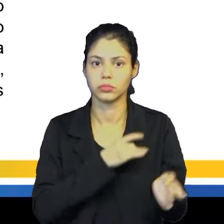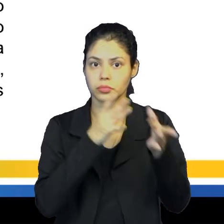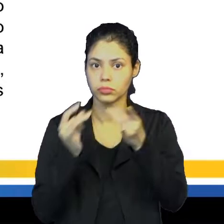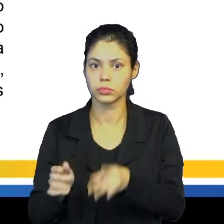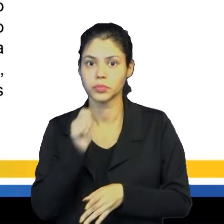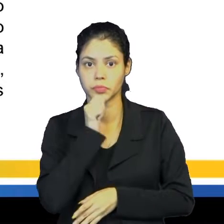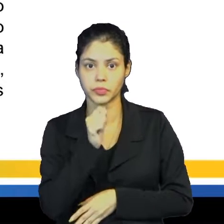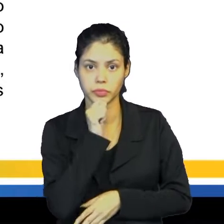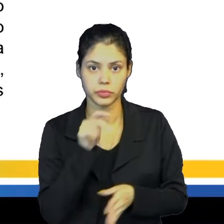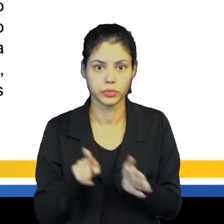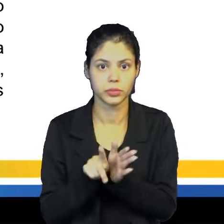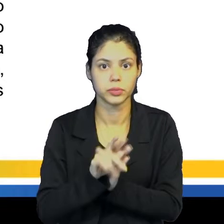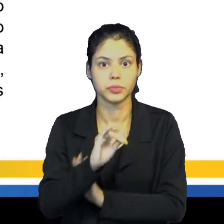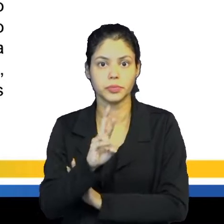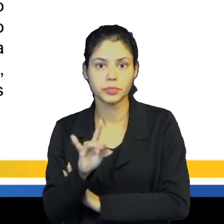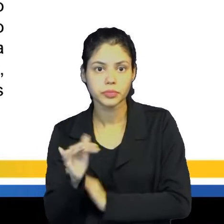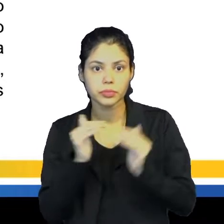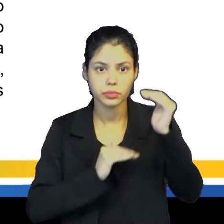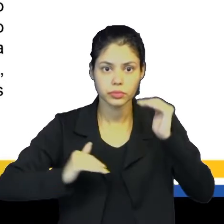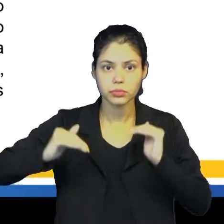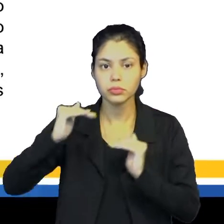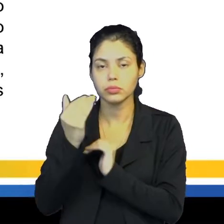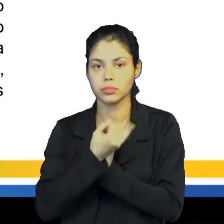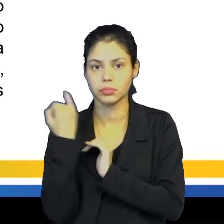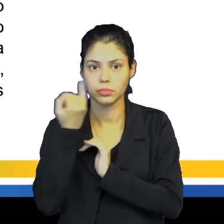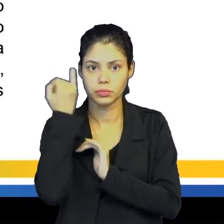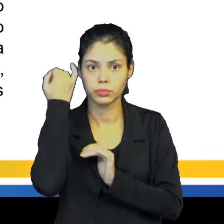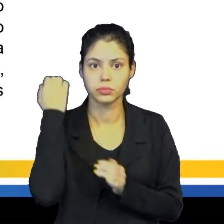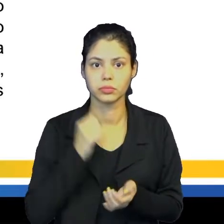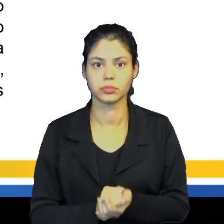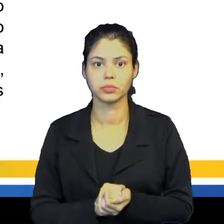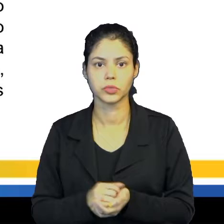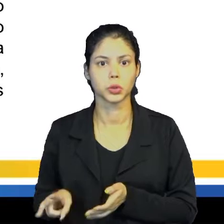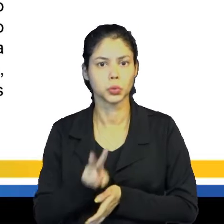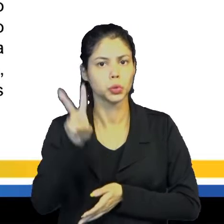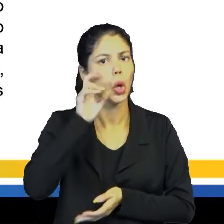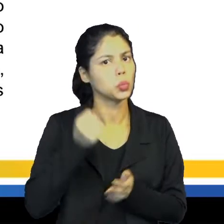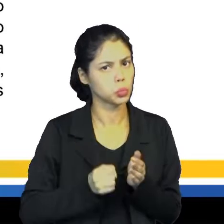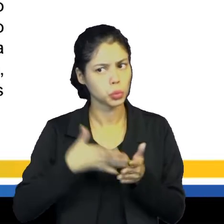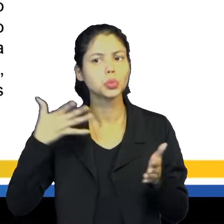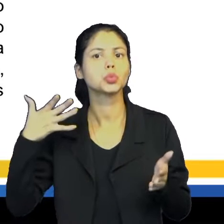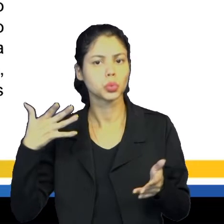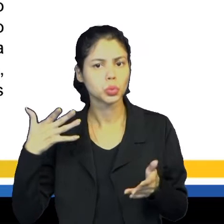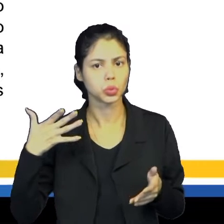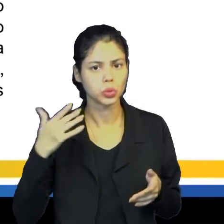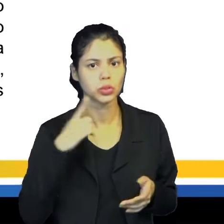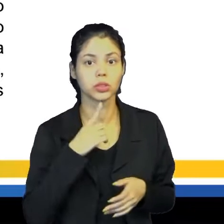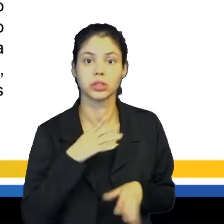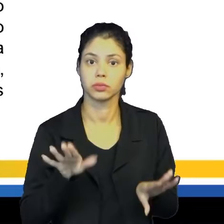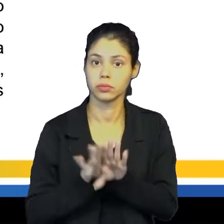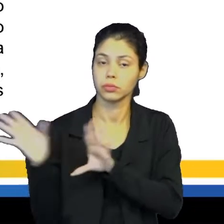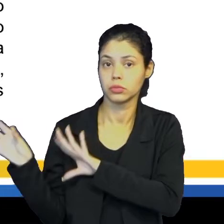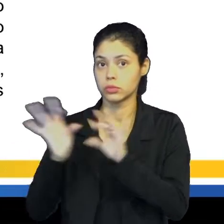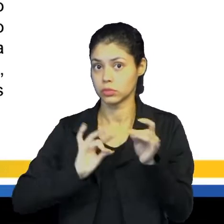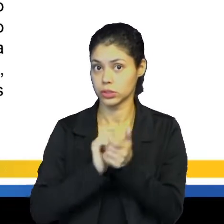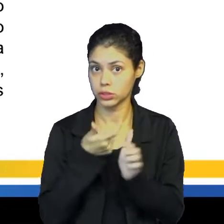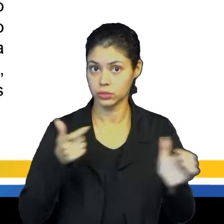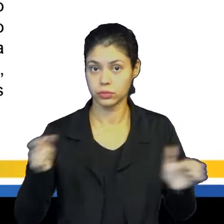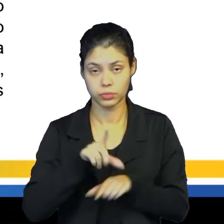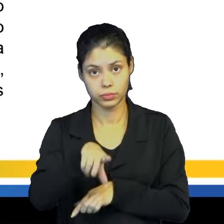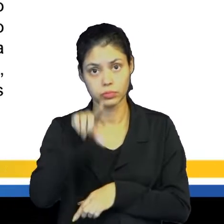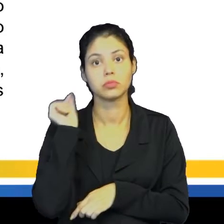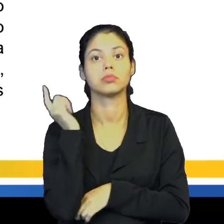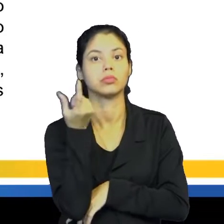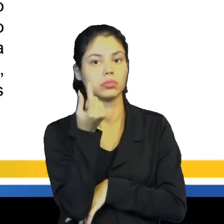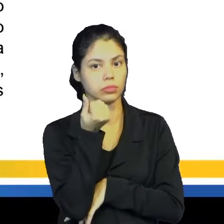mercadorias obtidas no Oriente, sobretudo as especiarias, eram muito valorizadas. E, portanto, né, a sua obtenção trazia consigo enormes chances